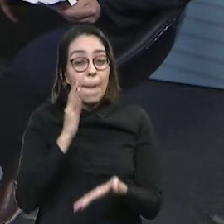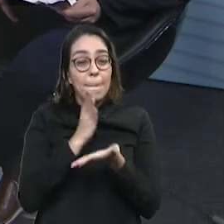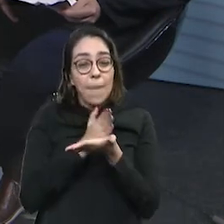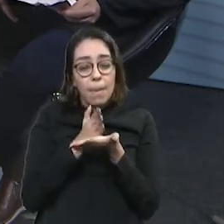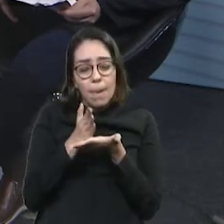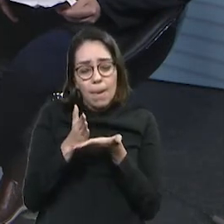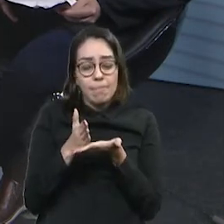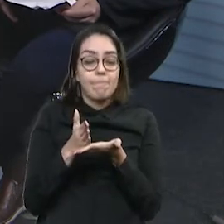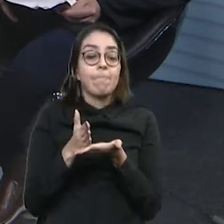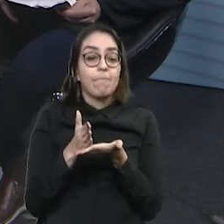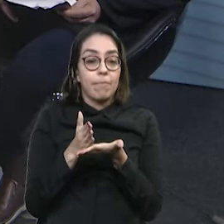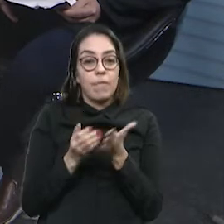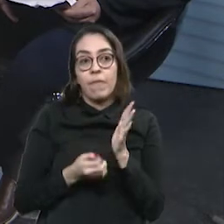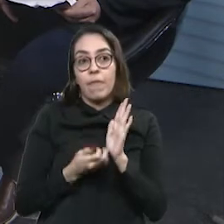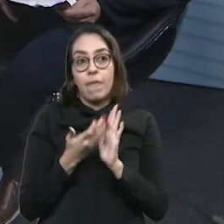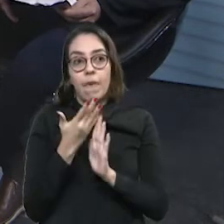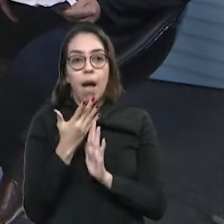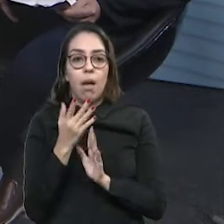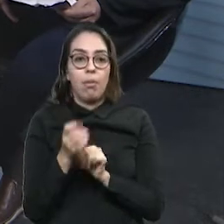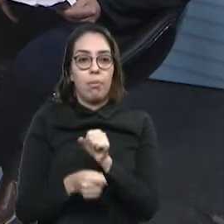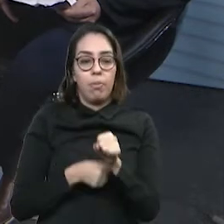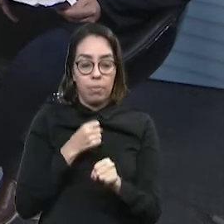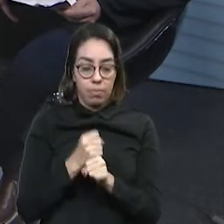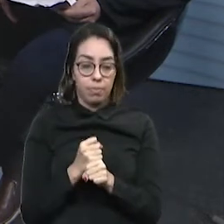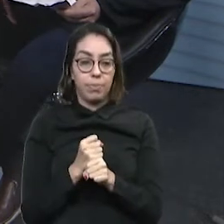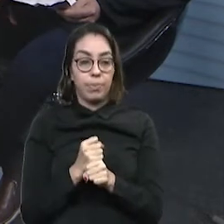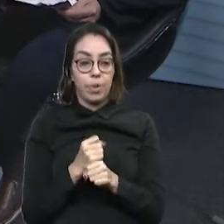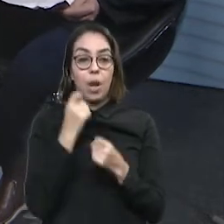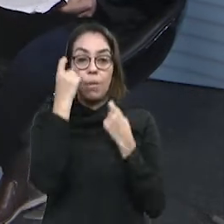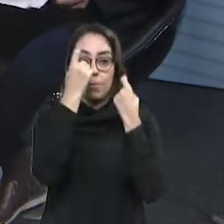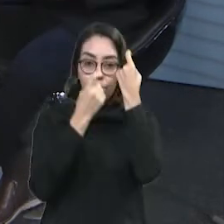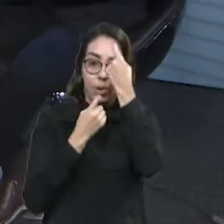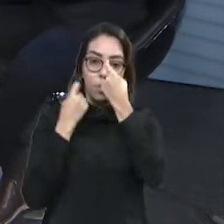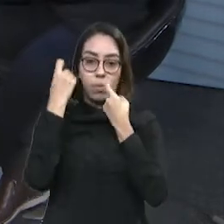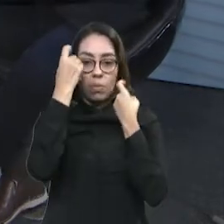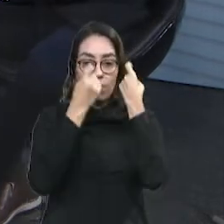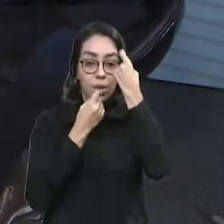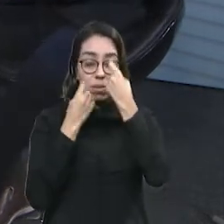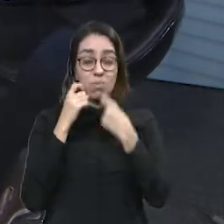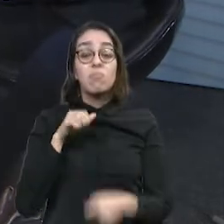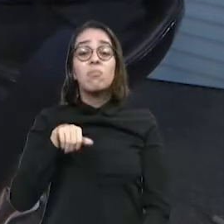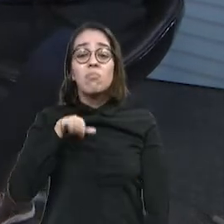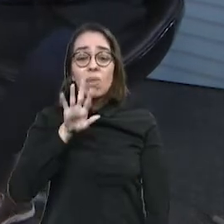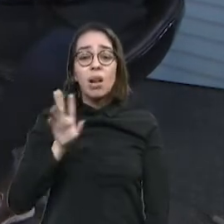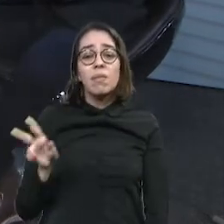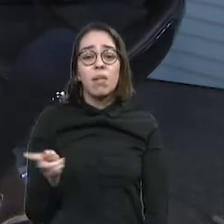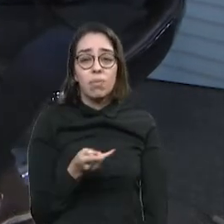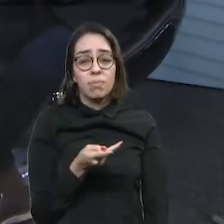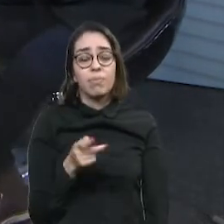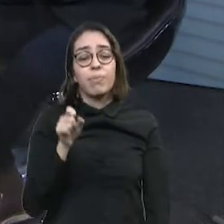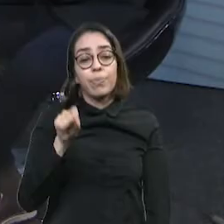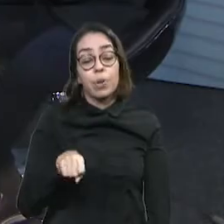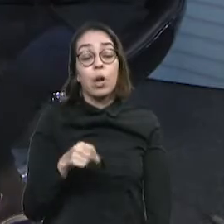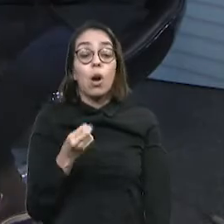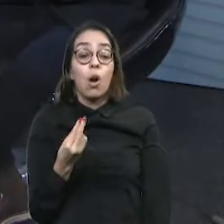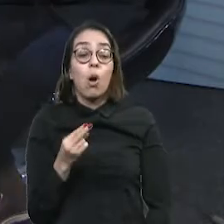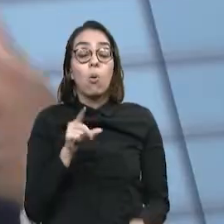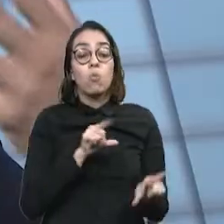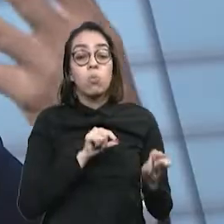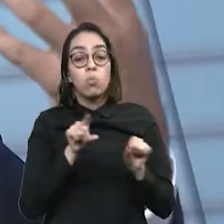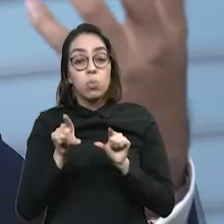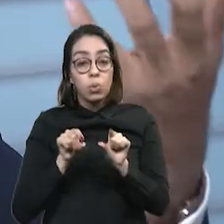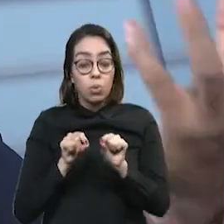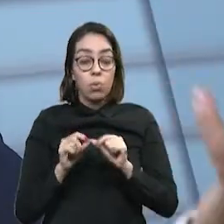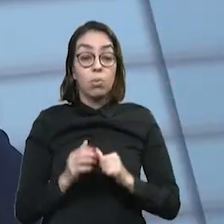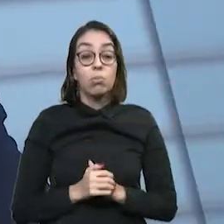Então, essa é uma preocupação muito grande, porque quando ele... E o que geralmente acontece, né? Ou então, ele vai fazer a escolha. Ou eu